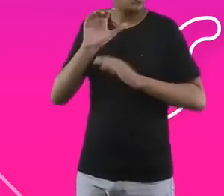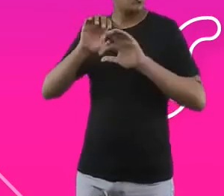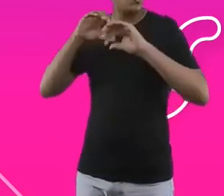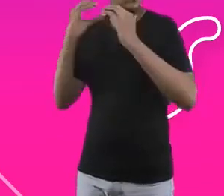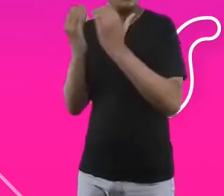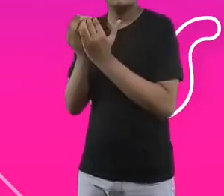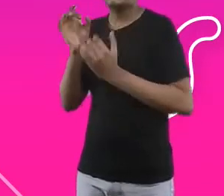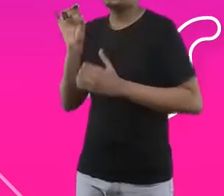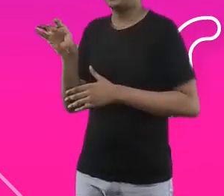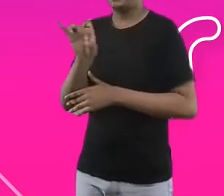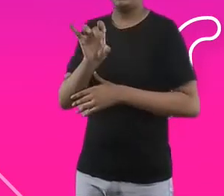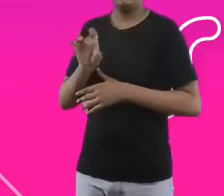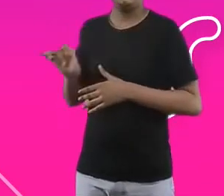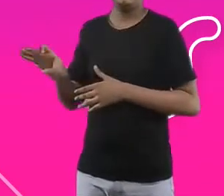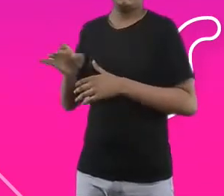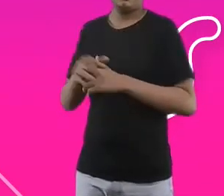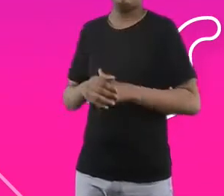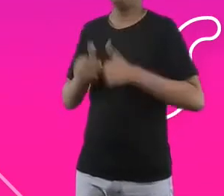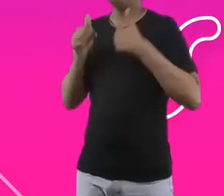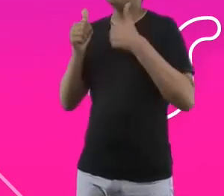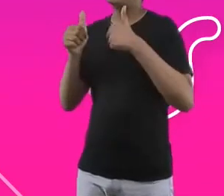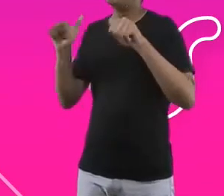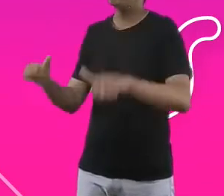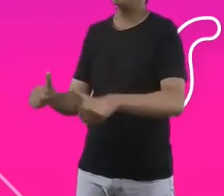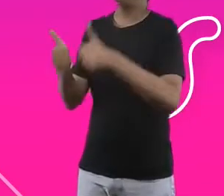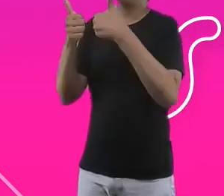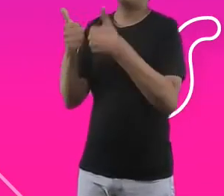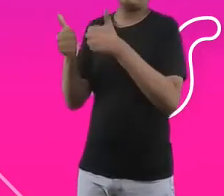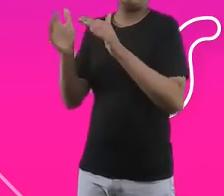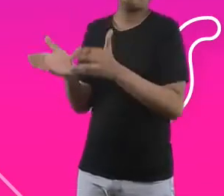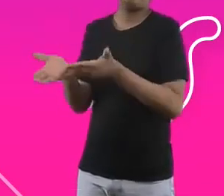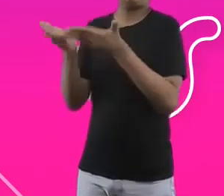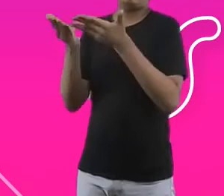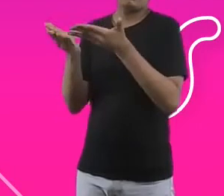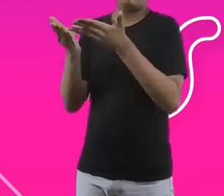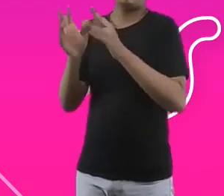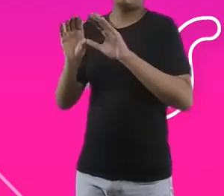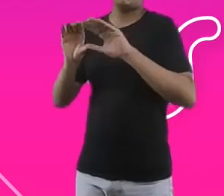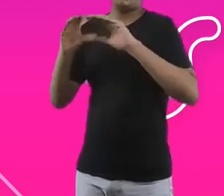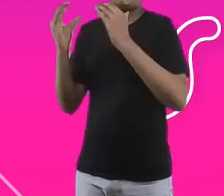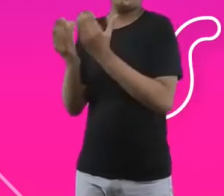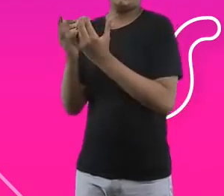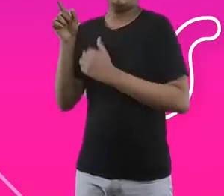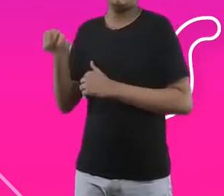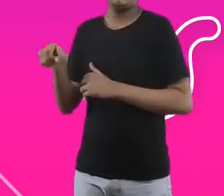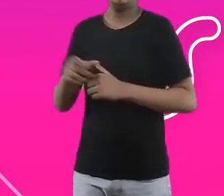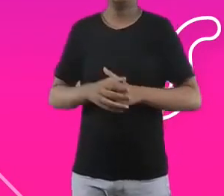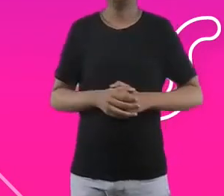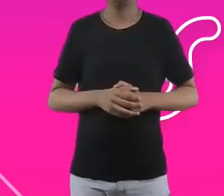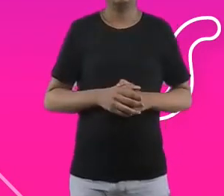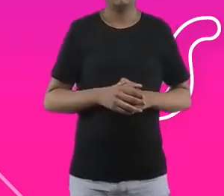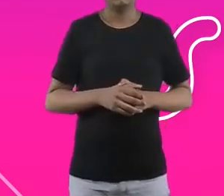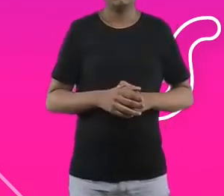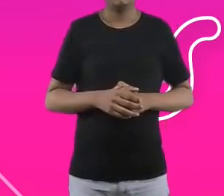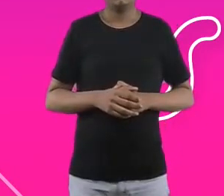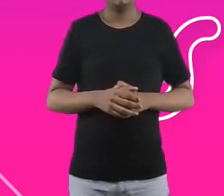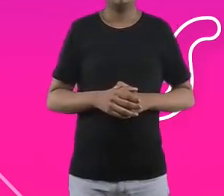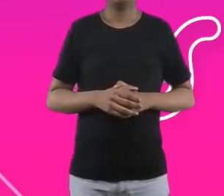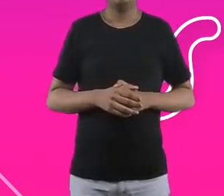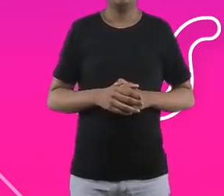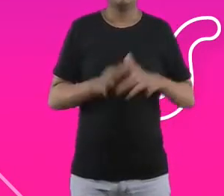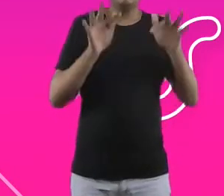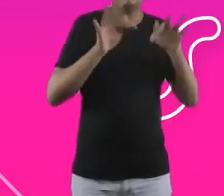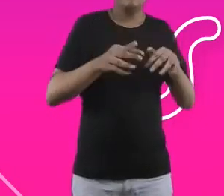efetivo e está trazendo realmente o benefício que a gente espera. Só para trazer, até o final do ano passado, a gente já tinha